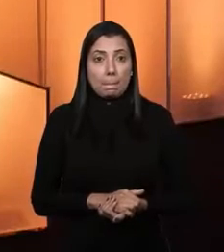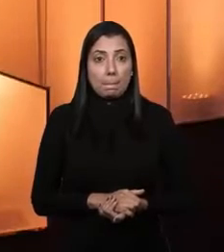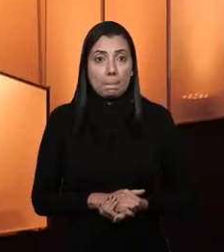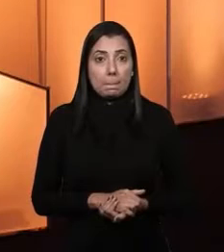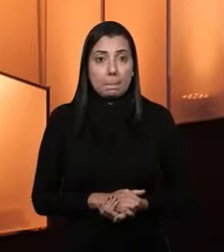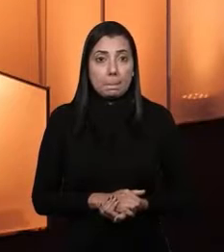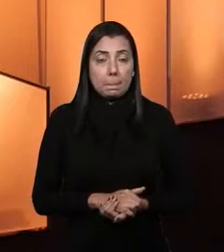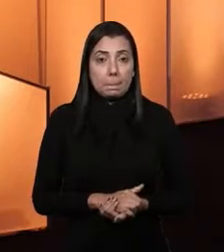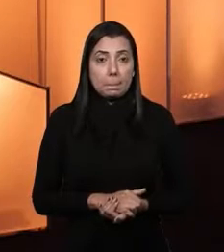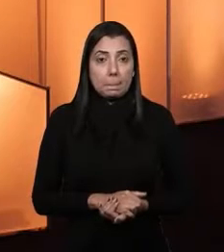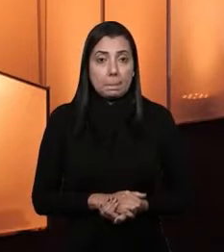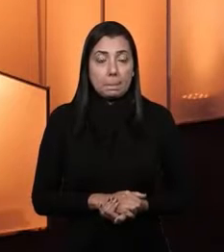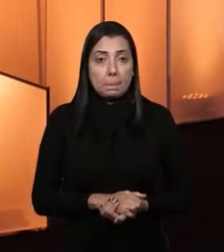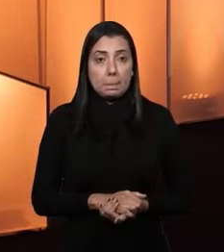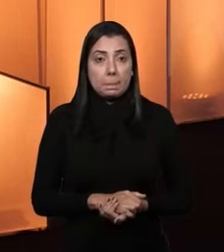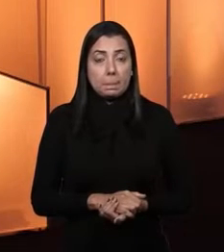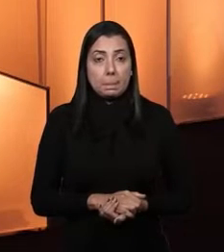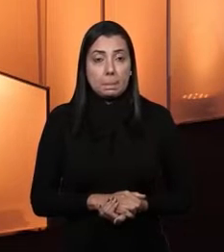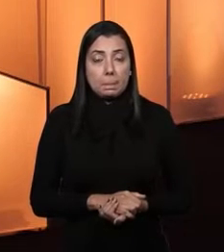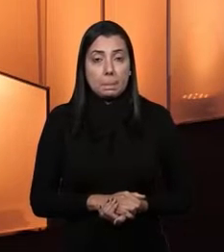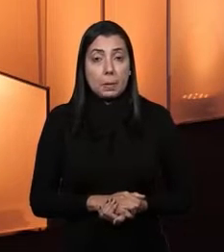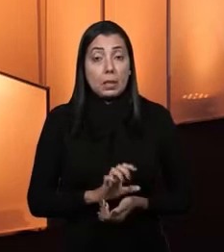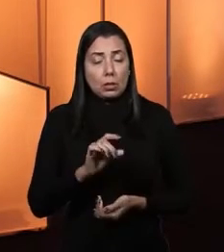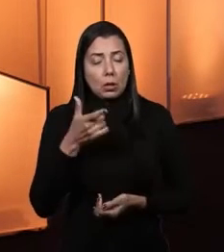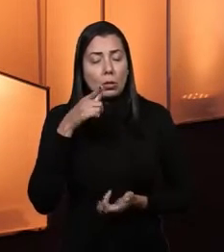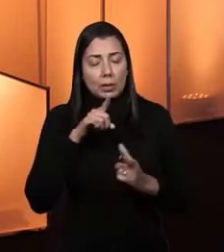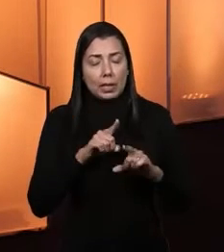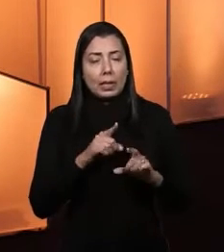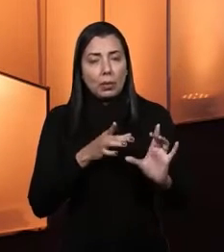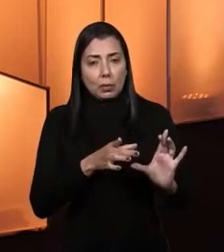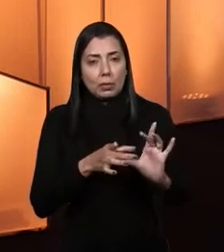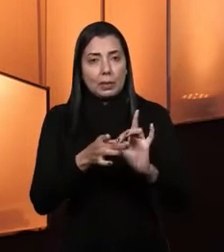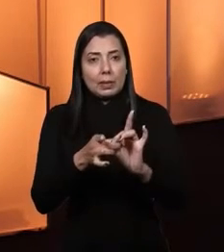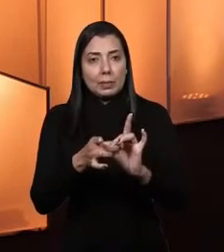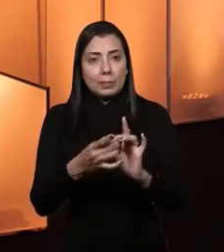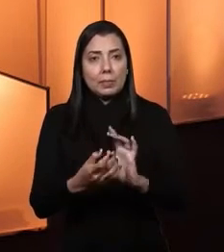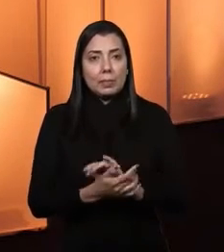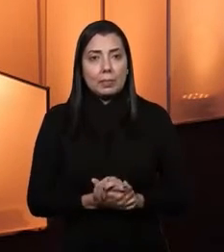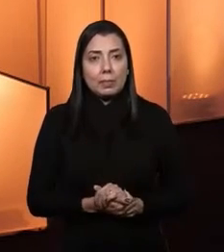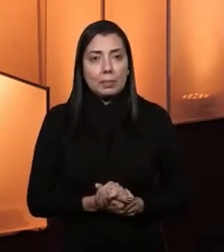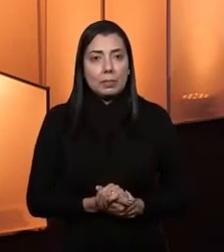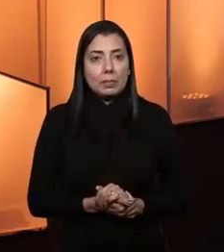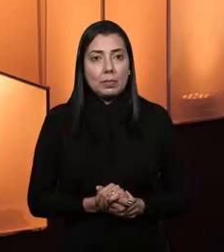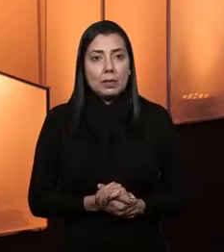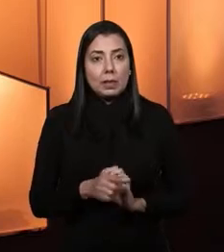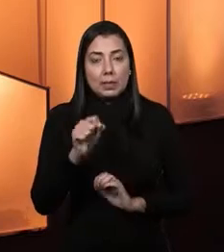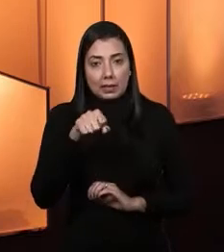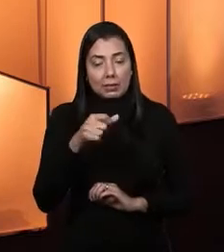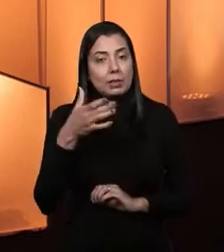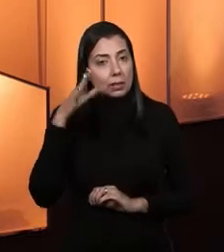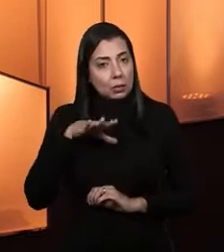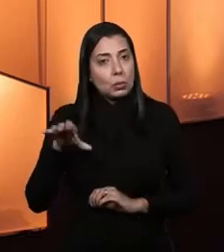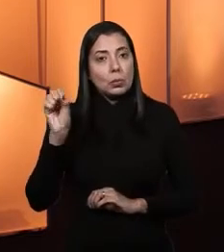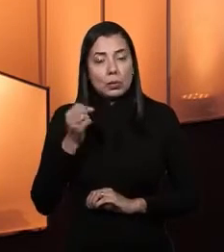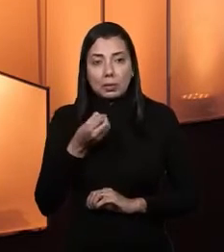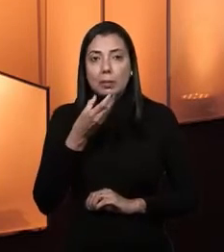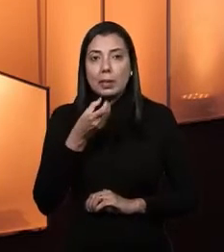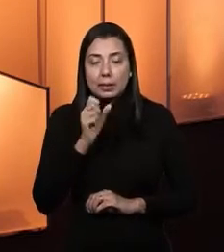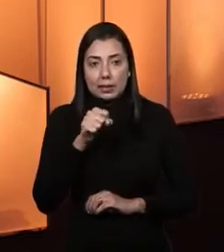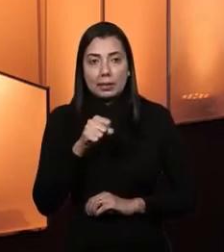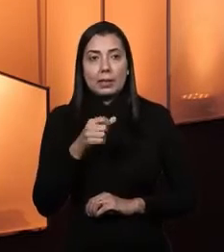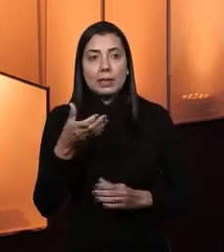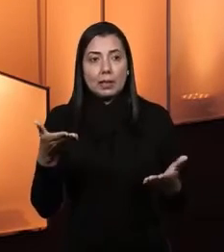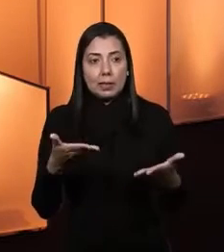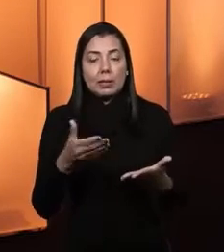Eu sinto umas ondas sonoras aqui, Iveson. Acho que você está conseguindo conectar com a gente. Está vendo. Agora vocês me escutam bem? Perfeito. Agora